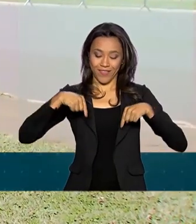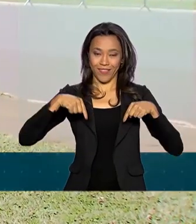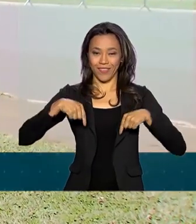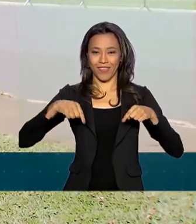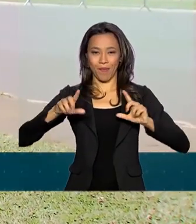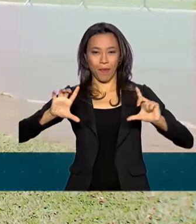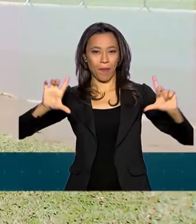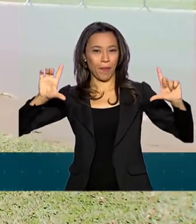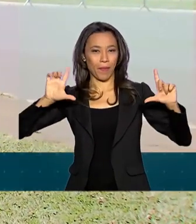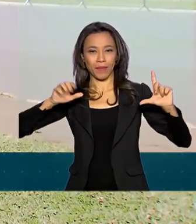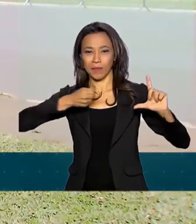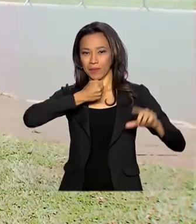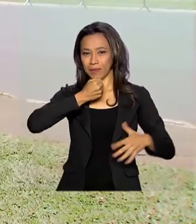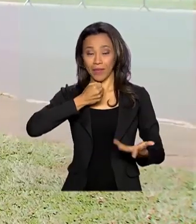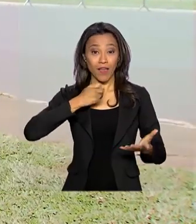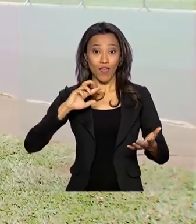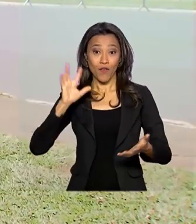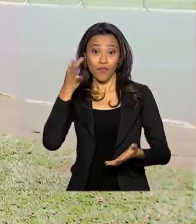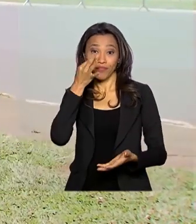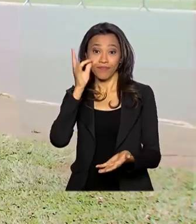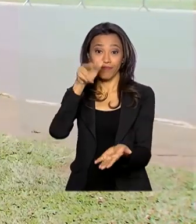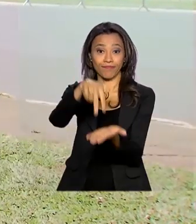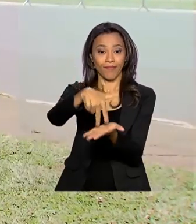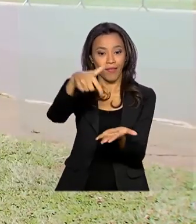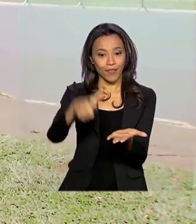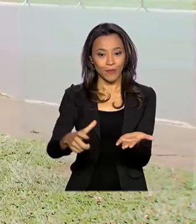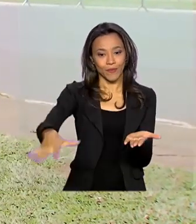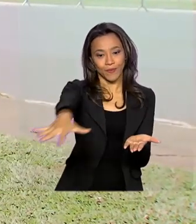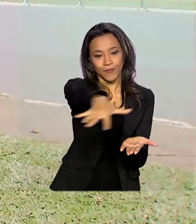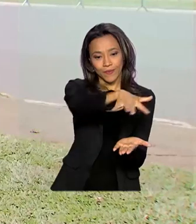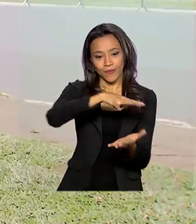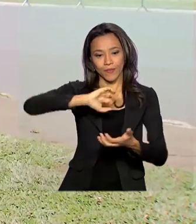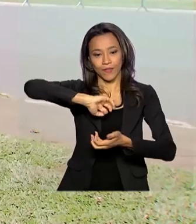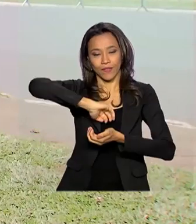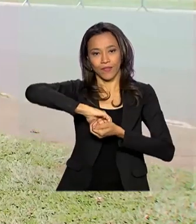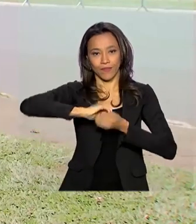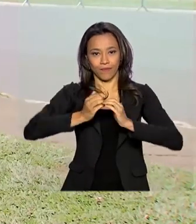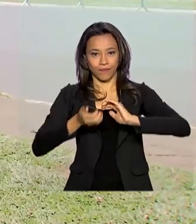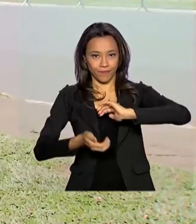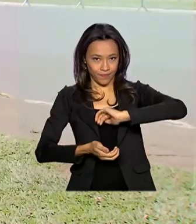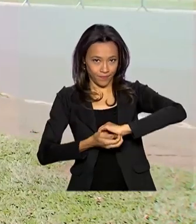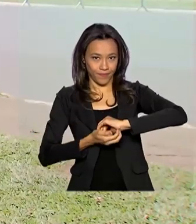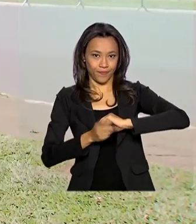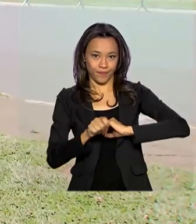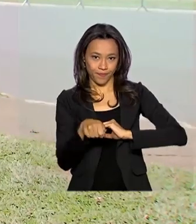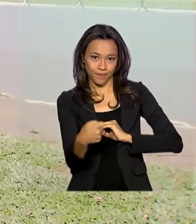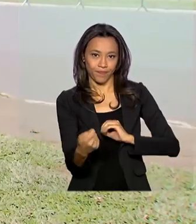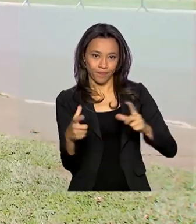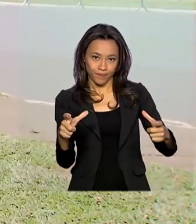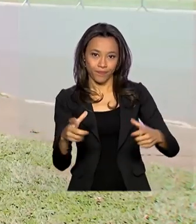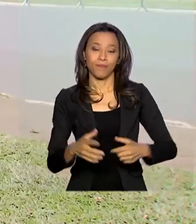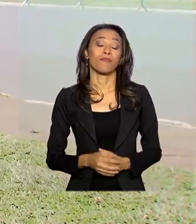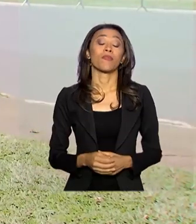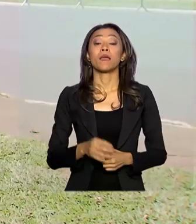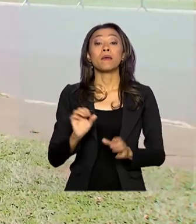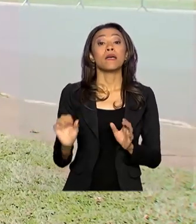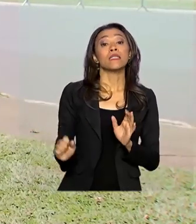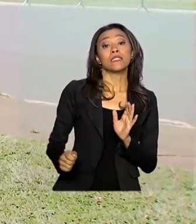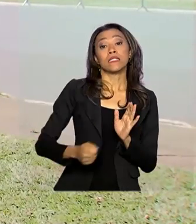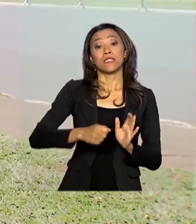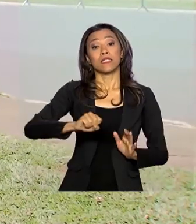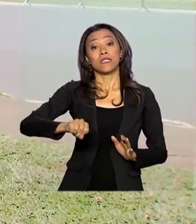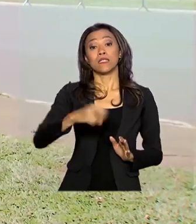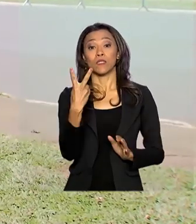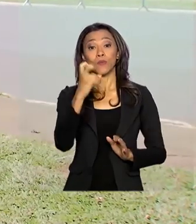vim aqui pro Palácio do Itamaraty fazer essa cobertura especial do BRICS. Olha, essa é a segunda vez que Brasília cedia uma